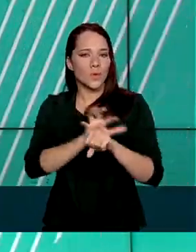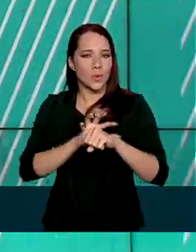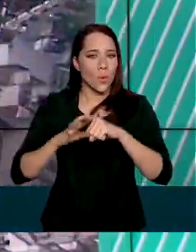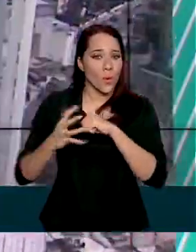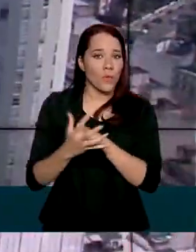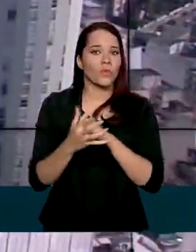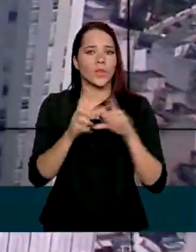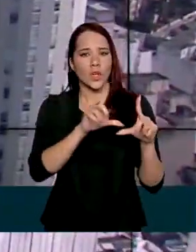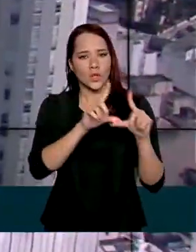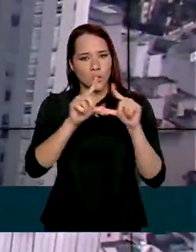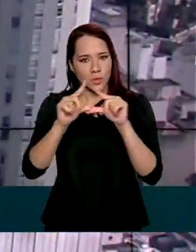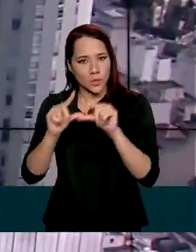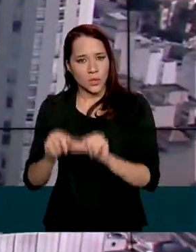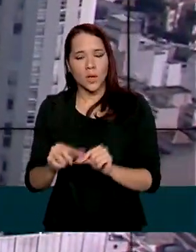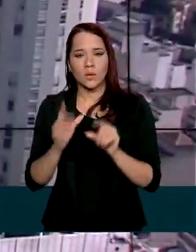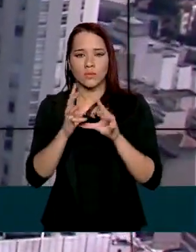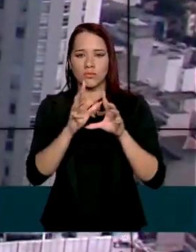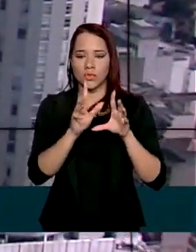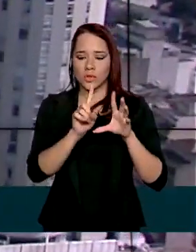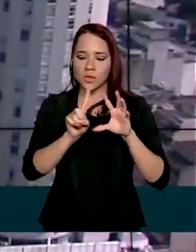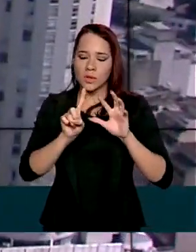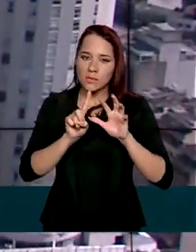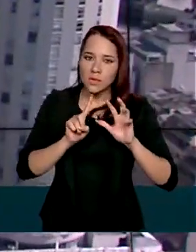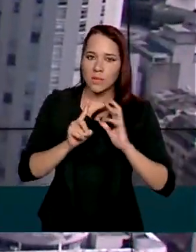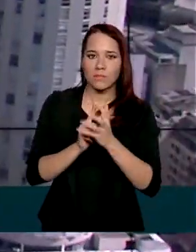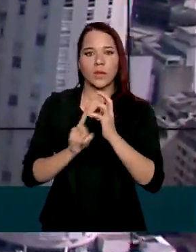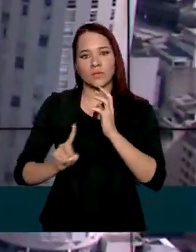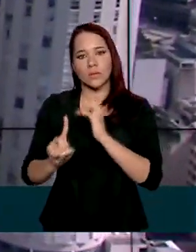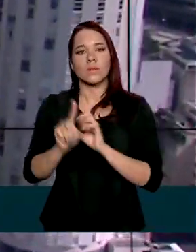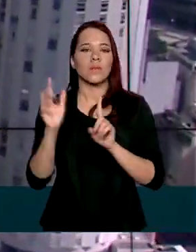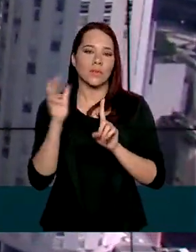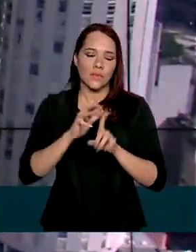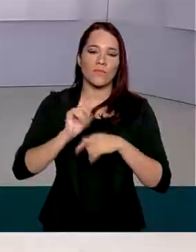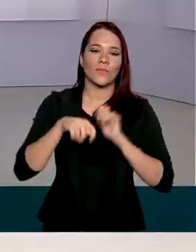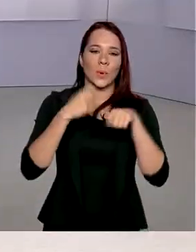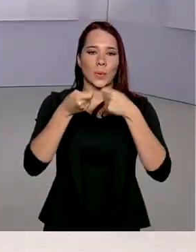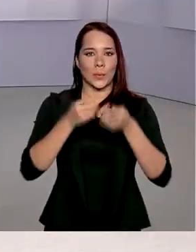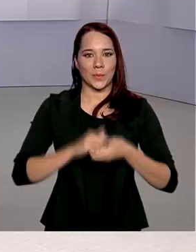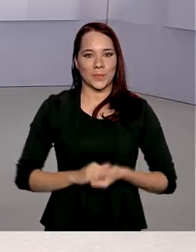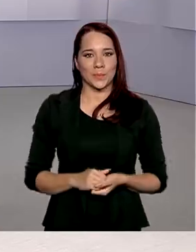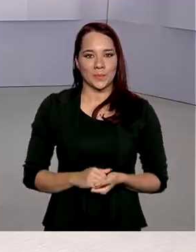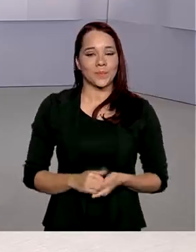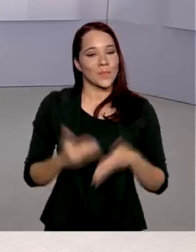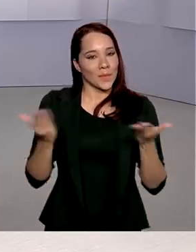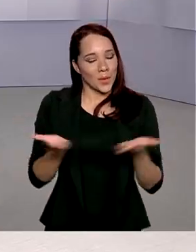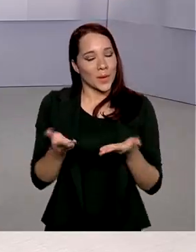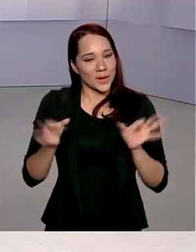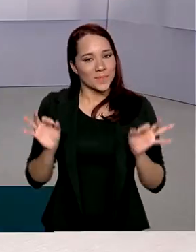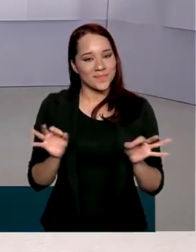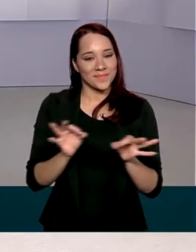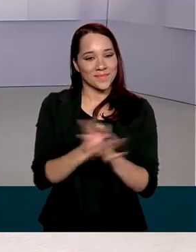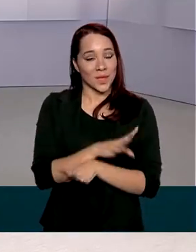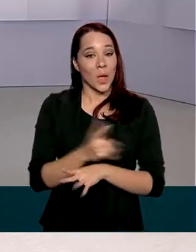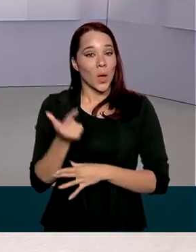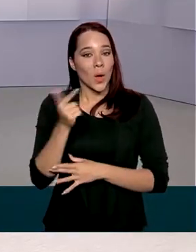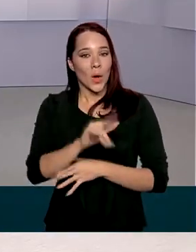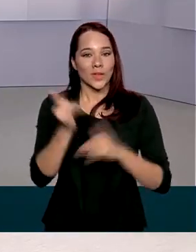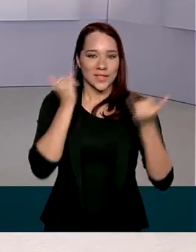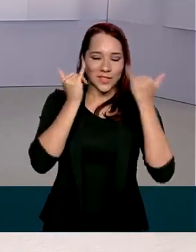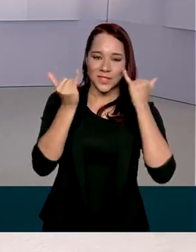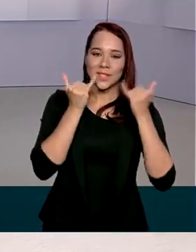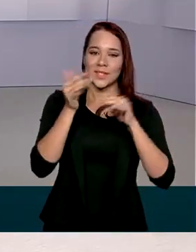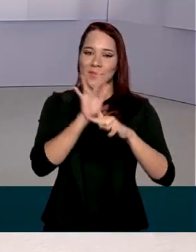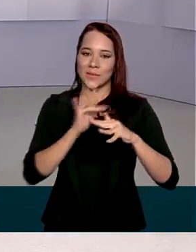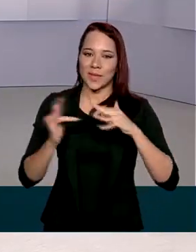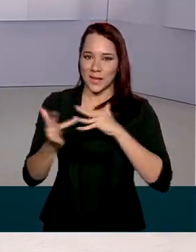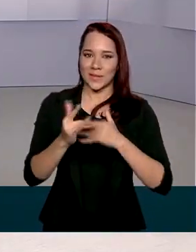a diminuição gradativa do distanciamento social e seus efeitos econômicos. A gente fica por aqui, outras notícias